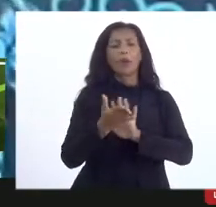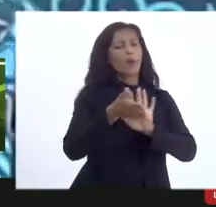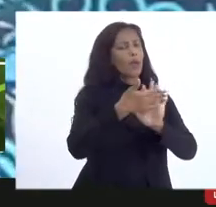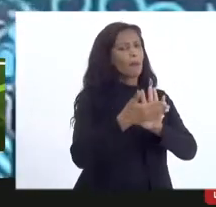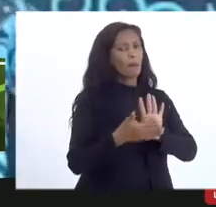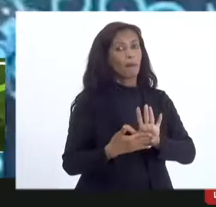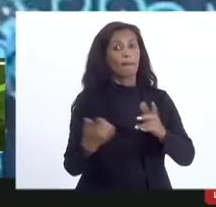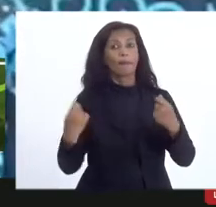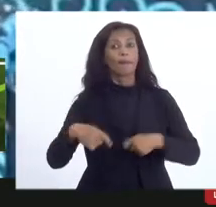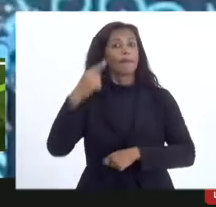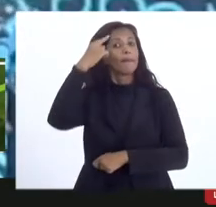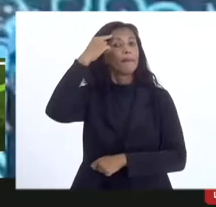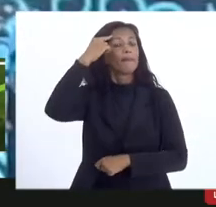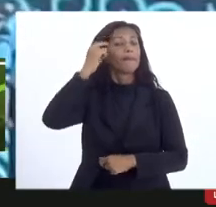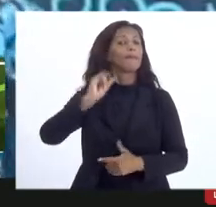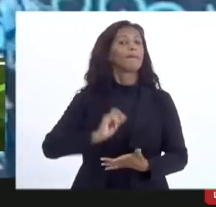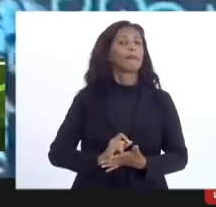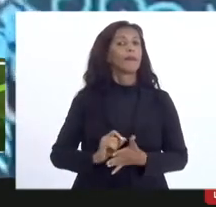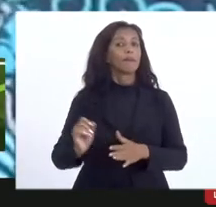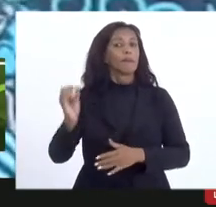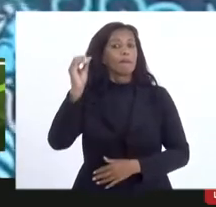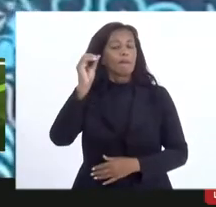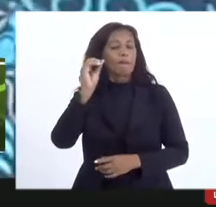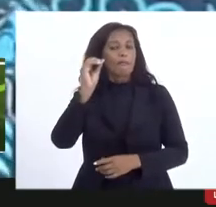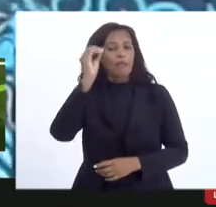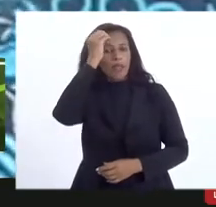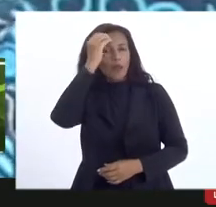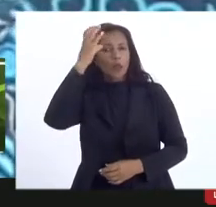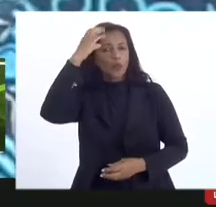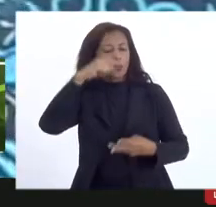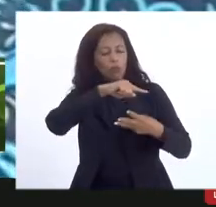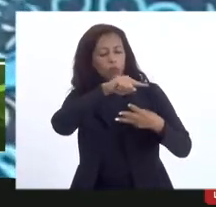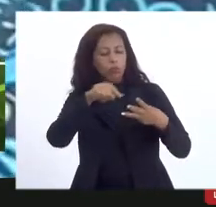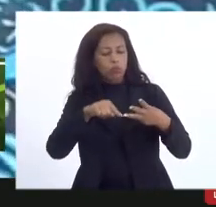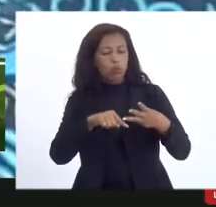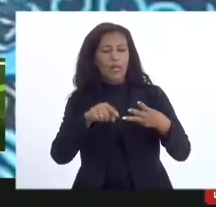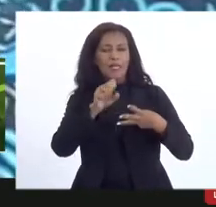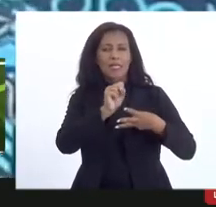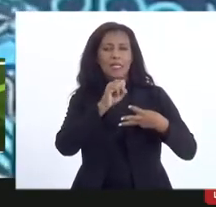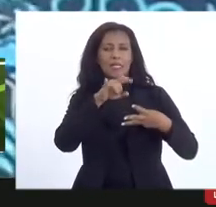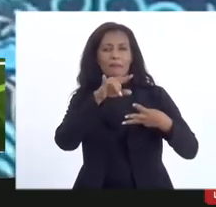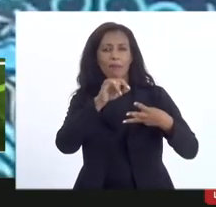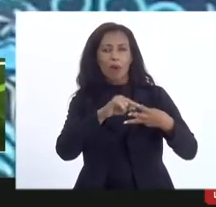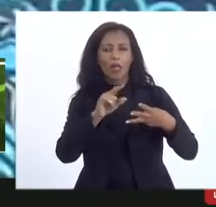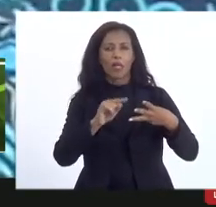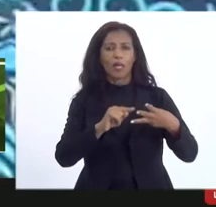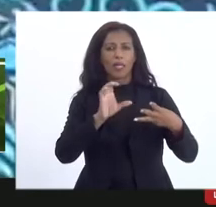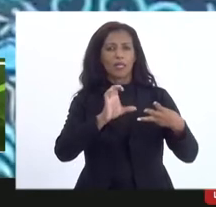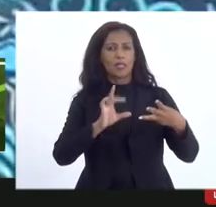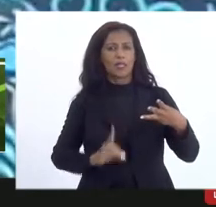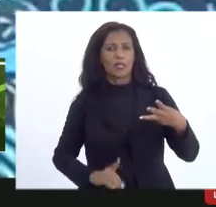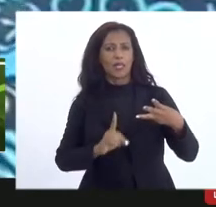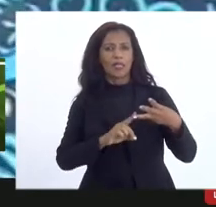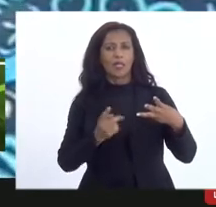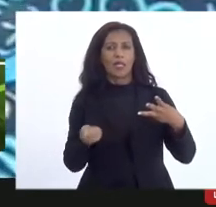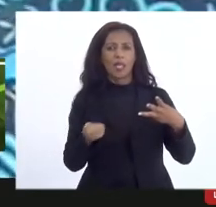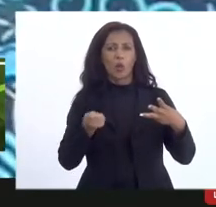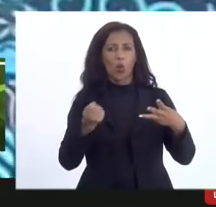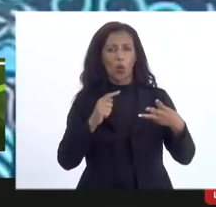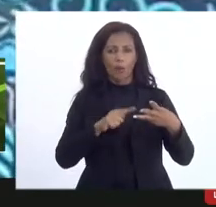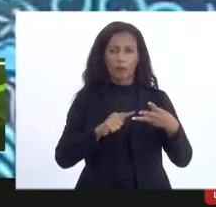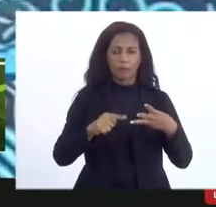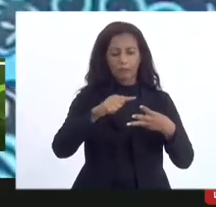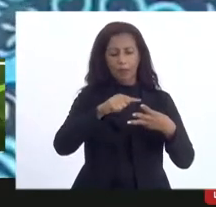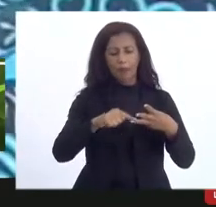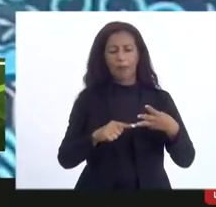lei ele precisa pensar a cultura nas três dimensões simbólica cidadã e econômica né eu vi aqui se falou muito de produtor cultural